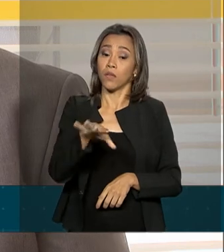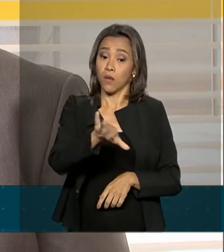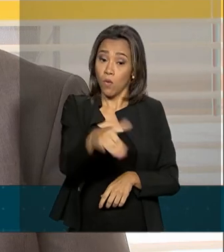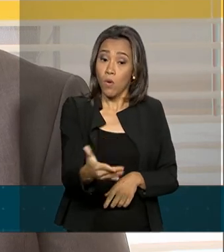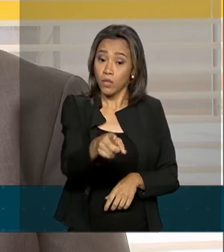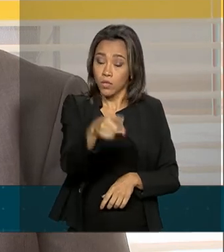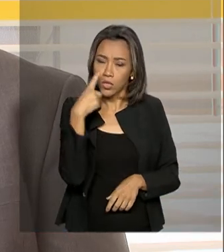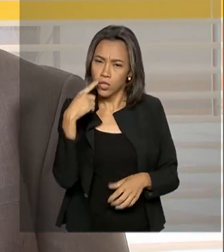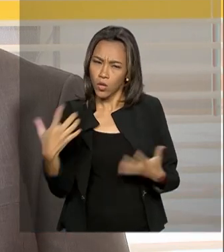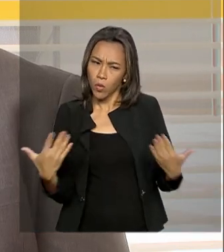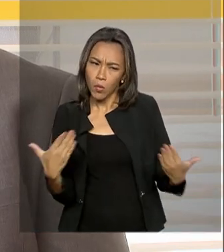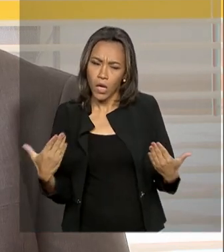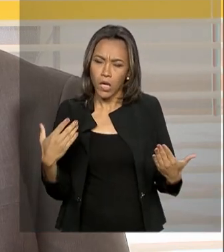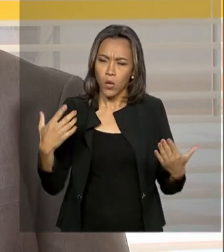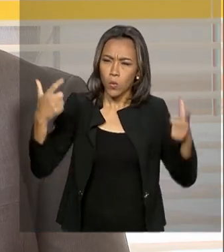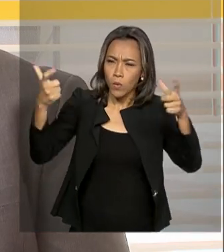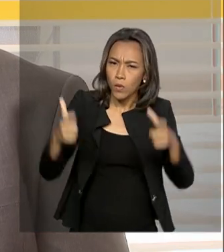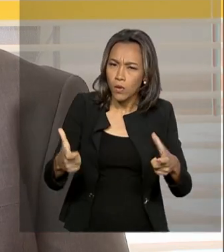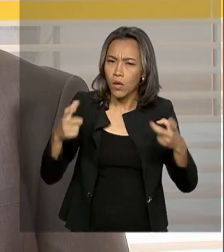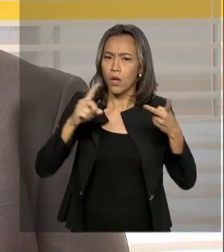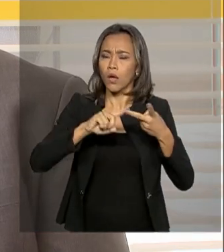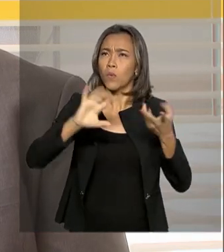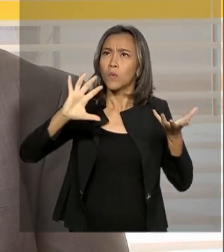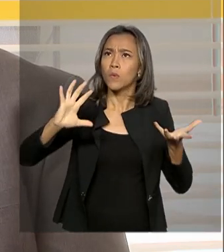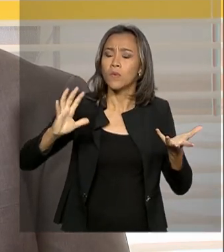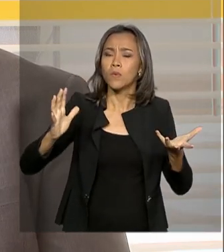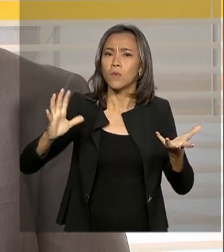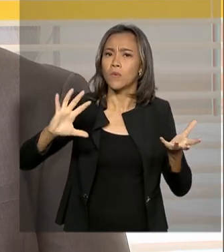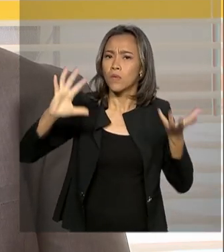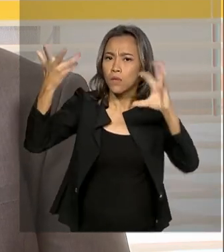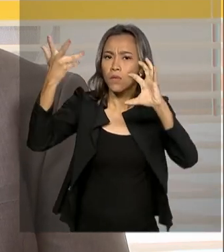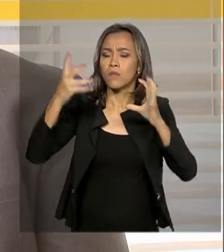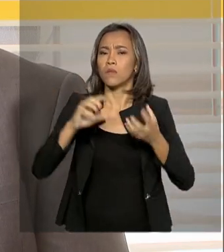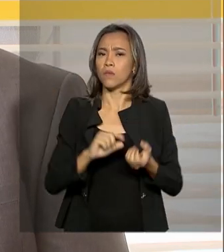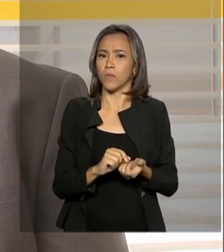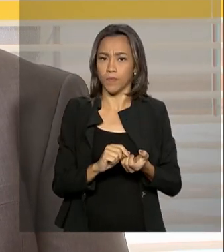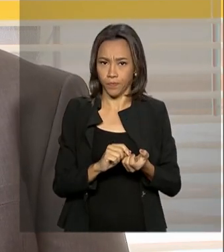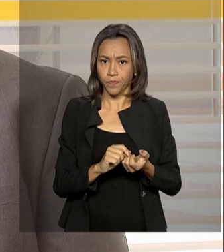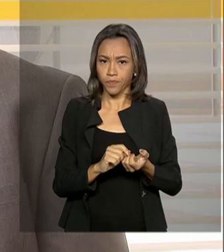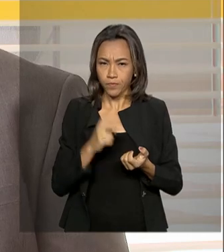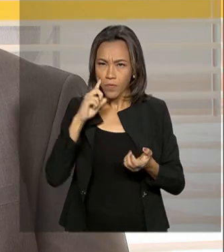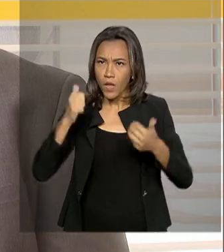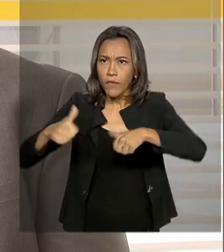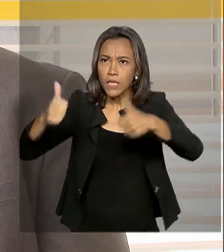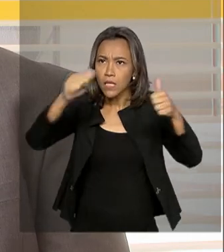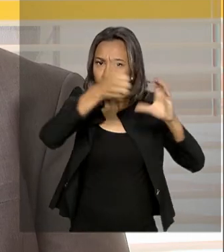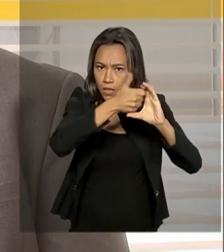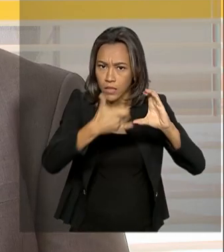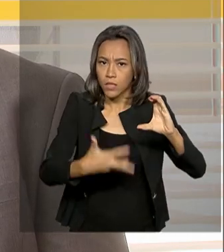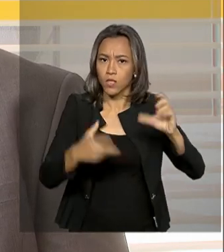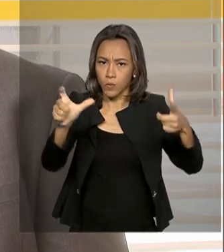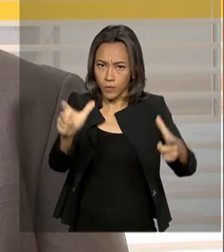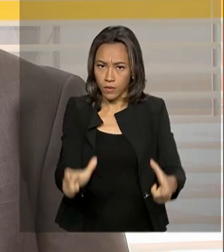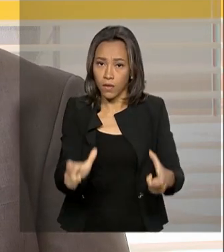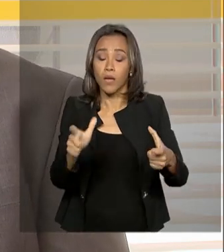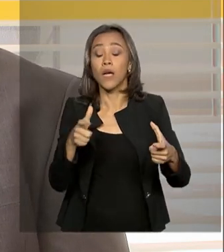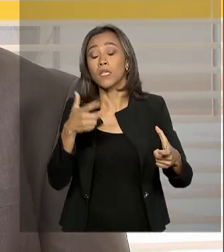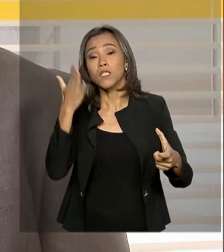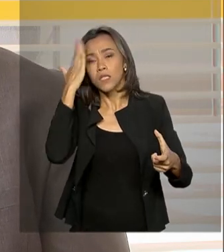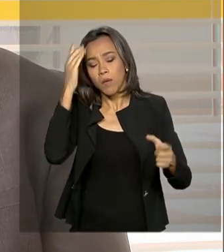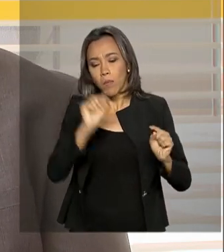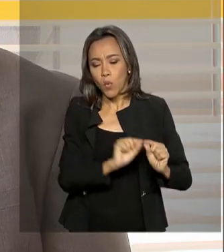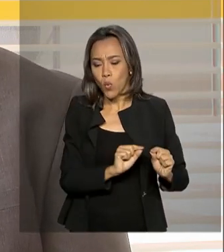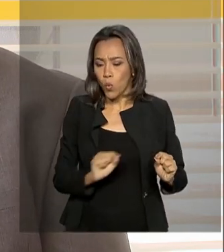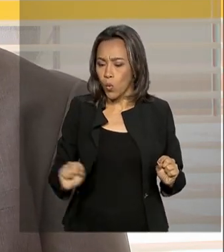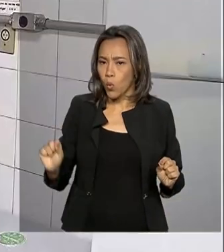relevo, do tipo de vegetação, de clima, altitude, a gente consegue criar um mapa sinalizando a rota de